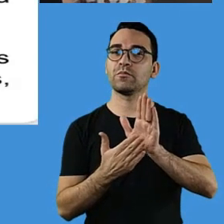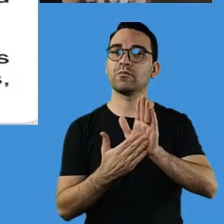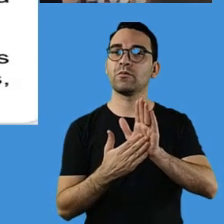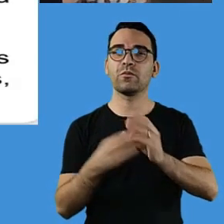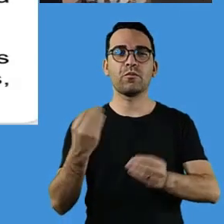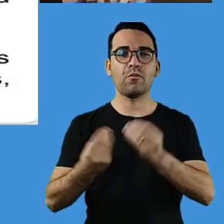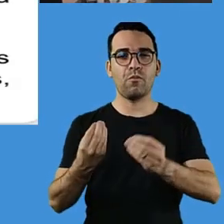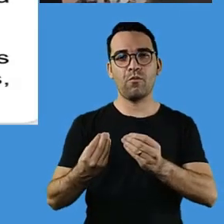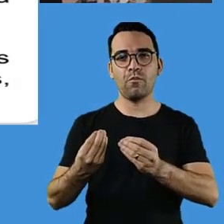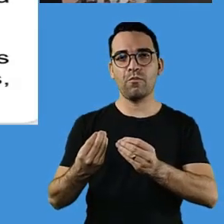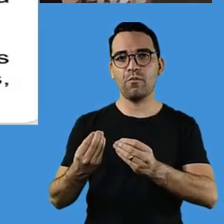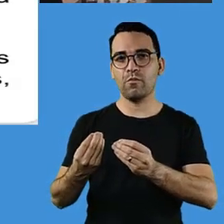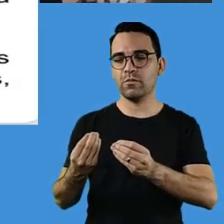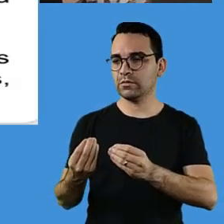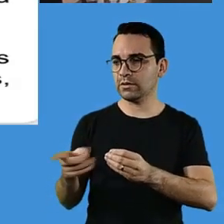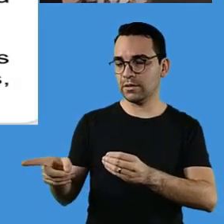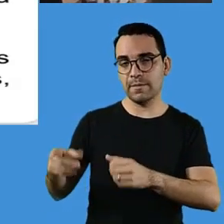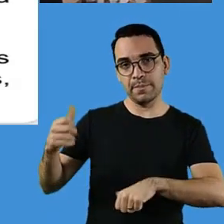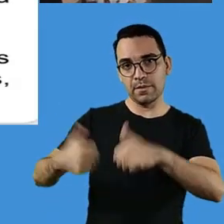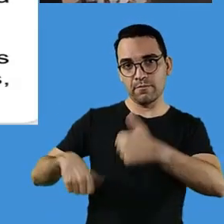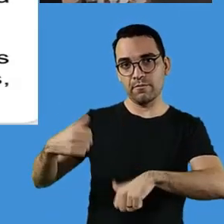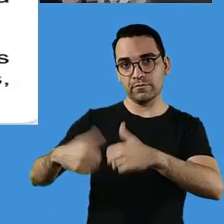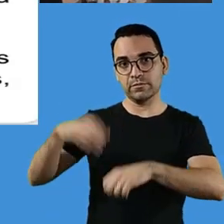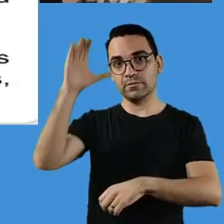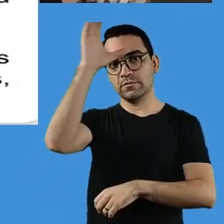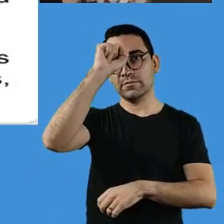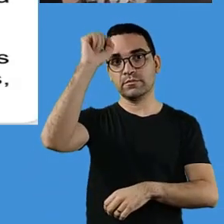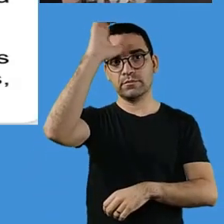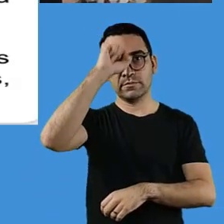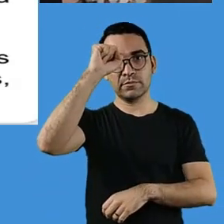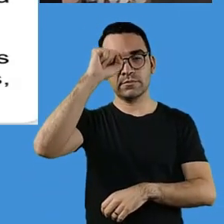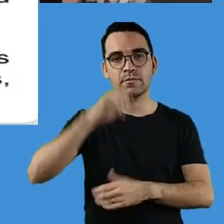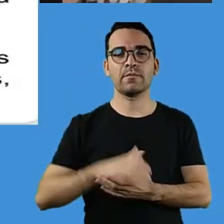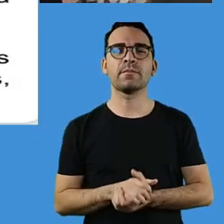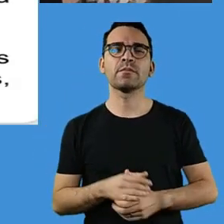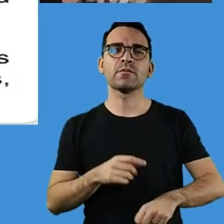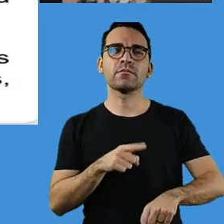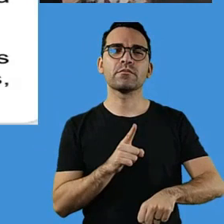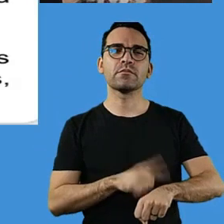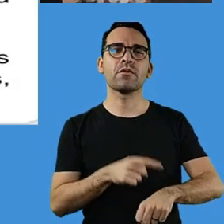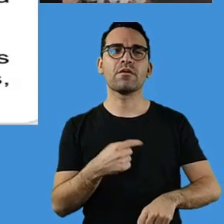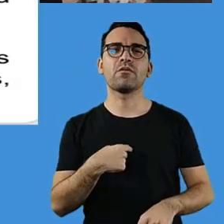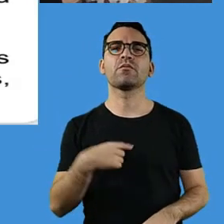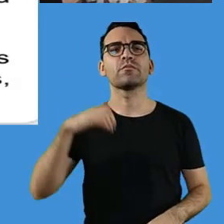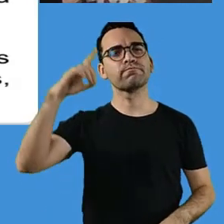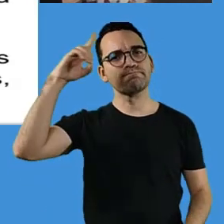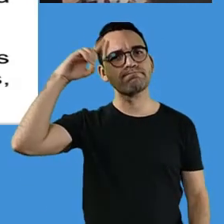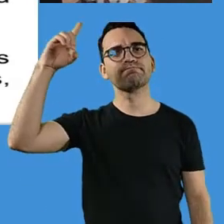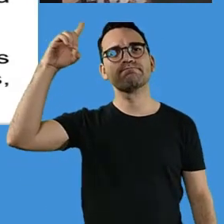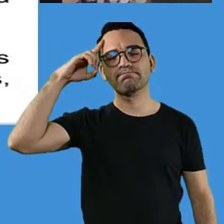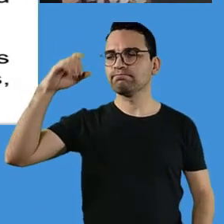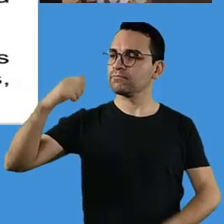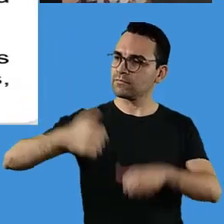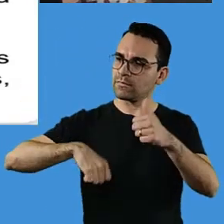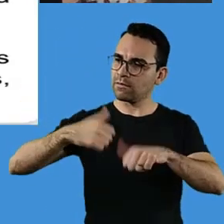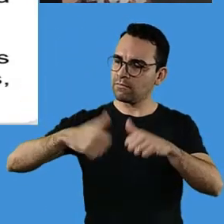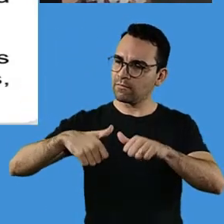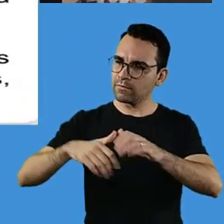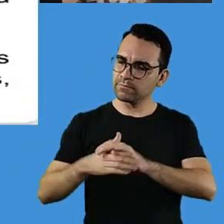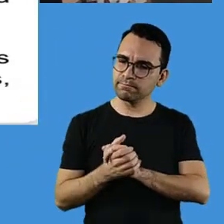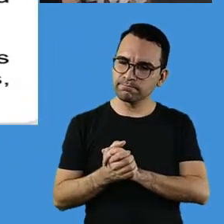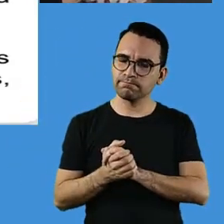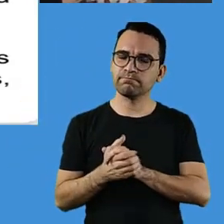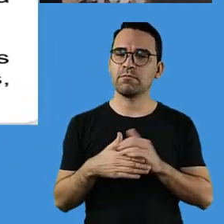parâmetros da avaliação da aprendizagem. Então, a partir do momento em que eu estou avaliando diariamente